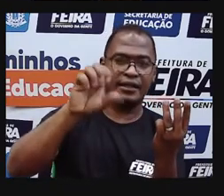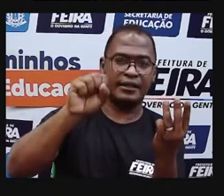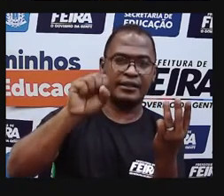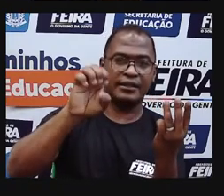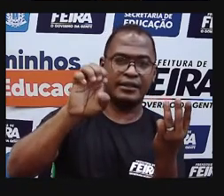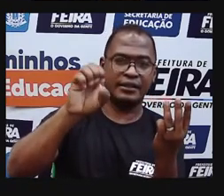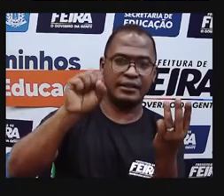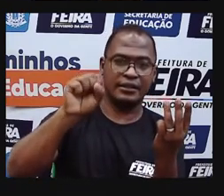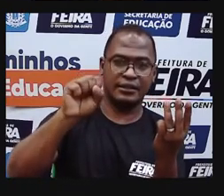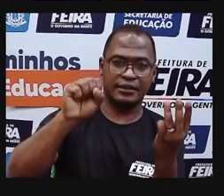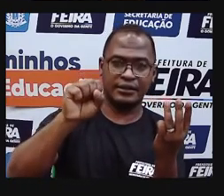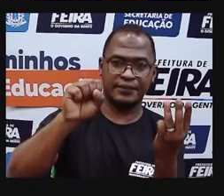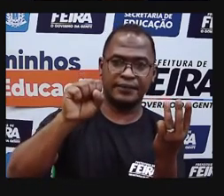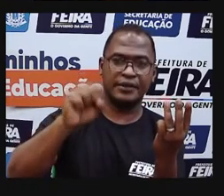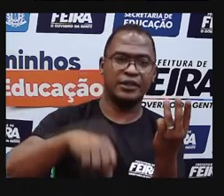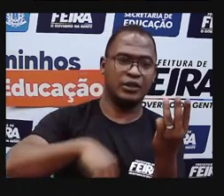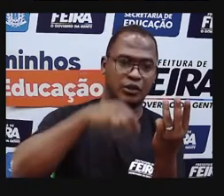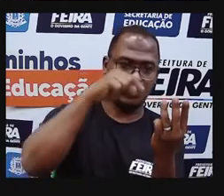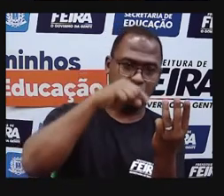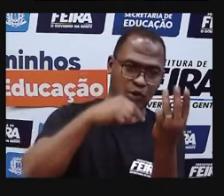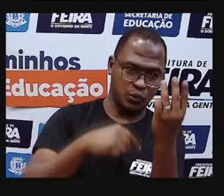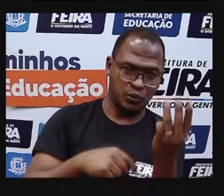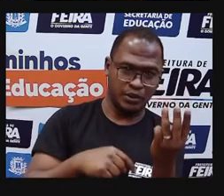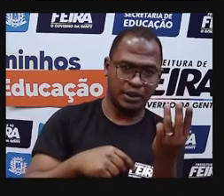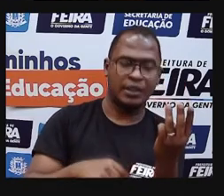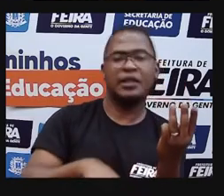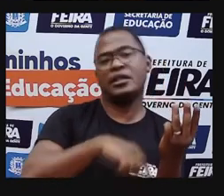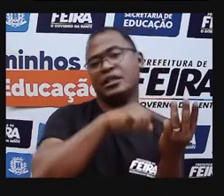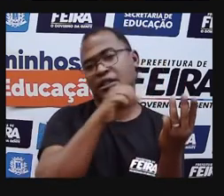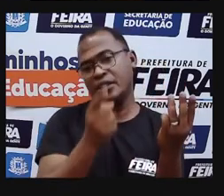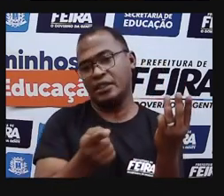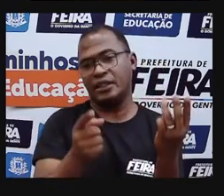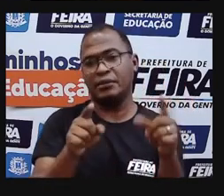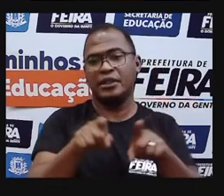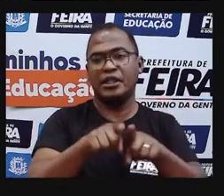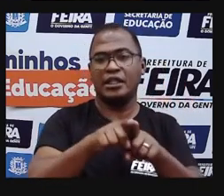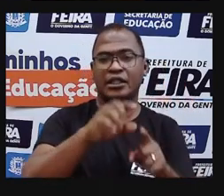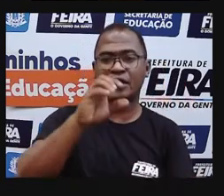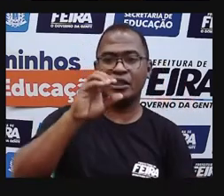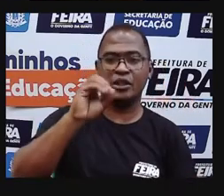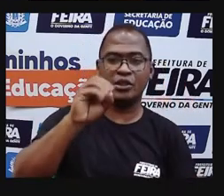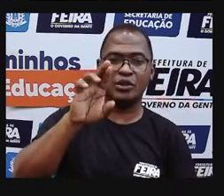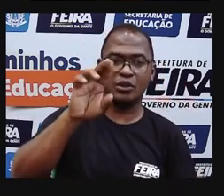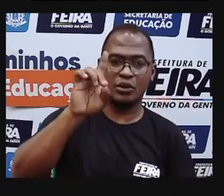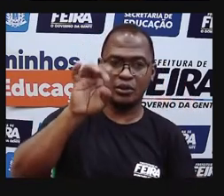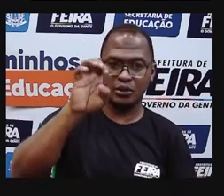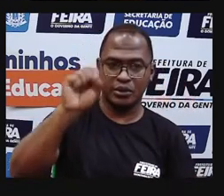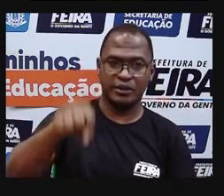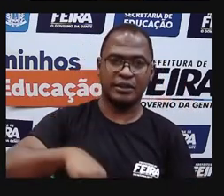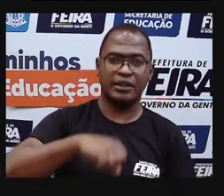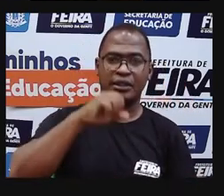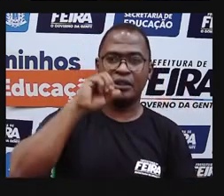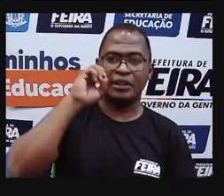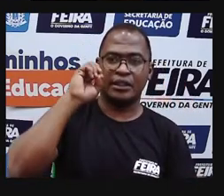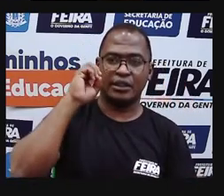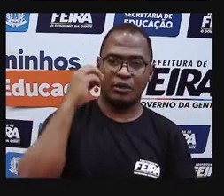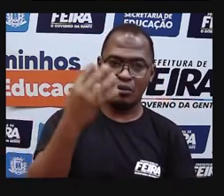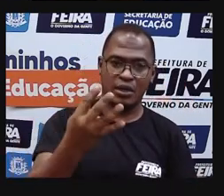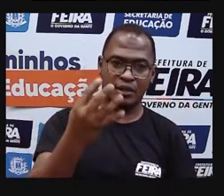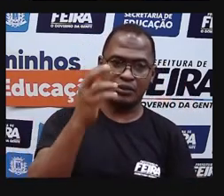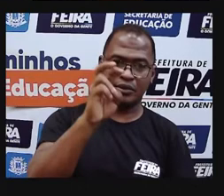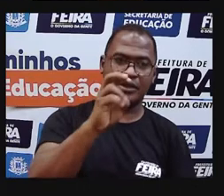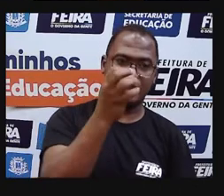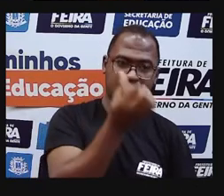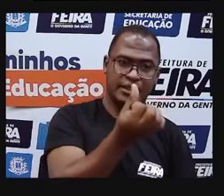sétima, oitava e nona. Na classe dos bilhões, décima, décima primeira e décima segunda. Então, são três ordens para